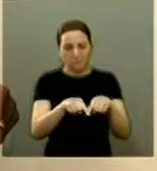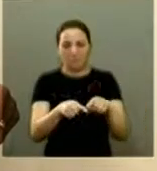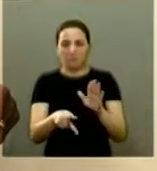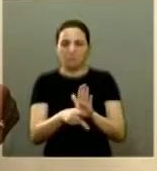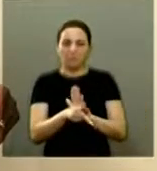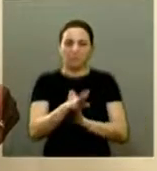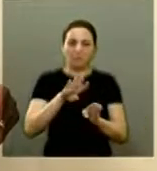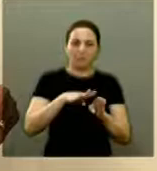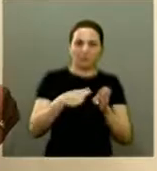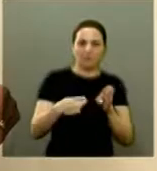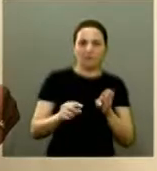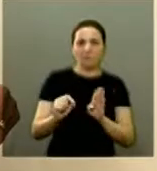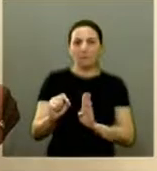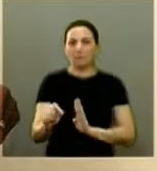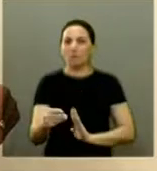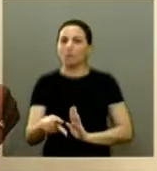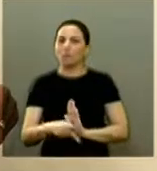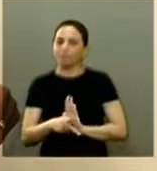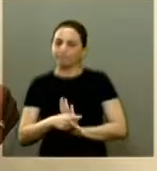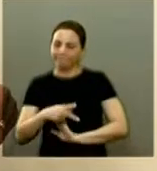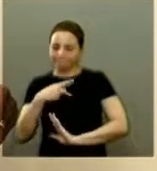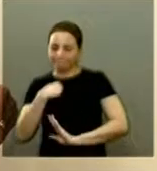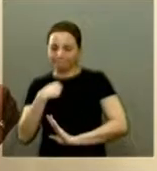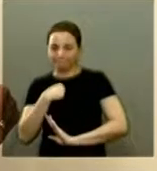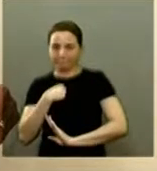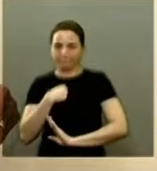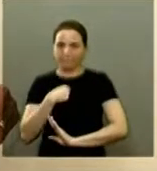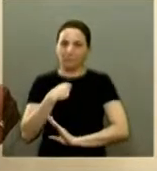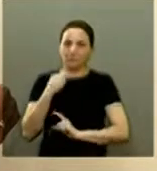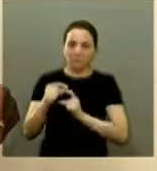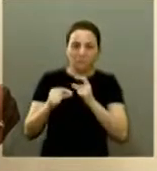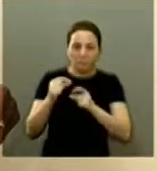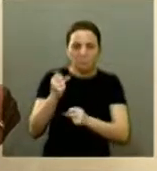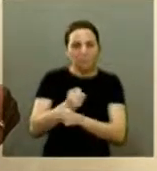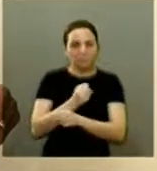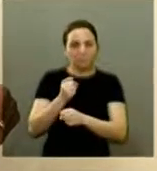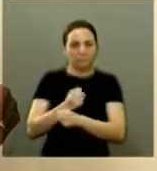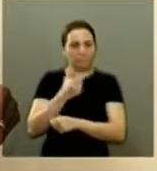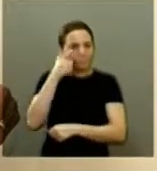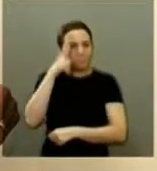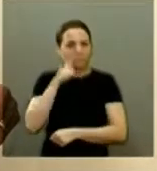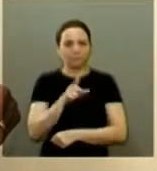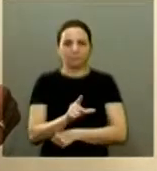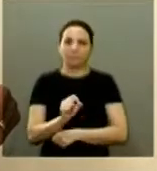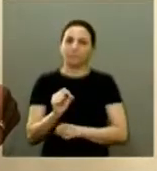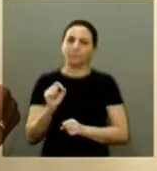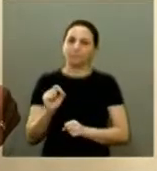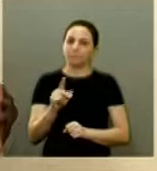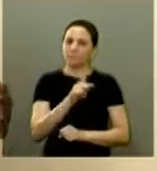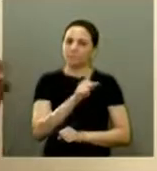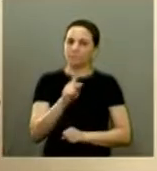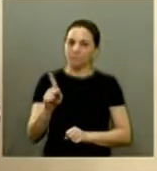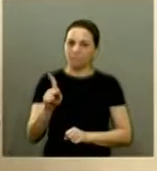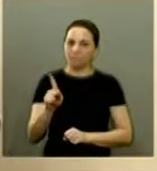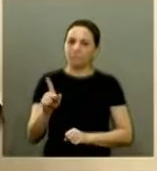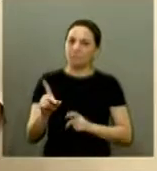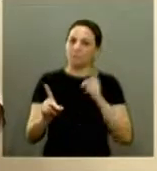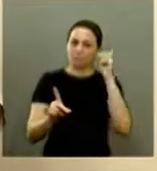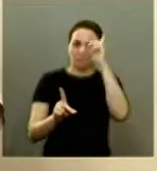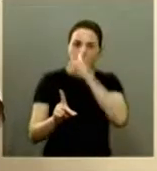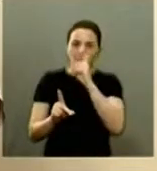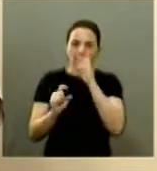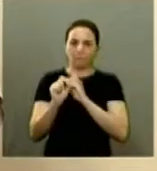porque é de formiguinha em formiguinha que a gente se constrói e senhor presidente falando no domingo né